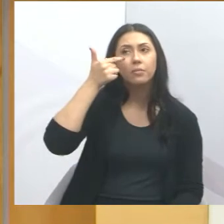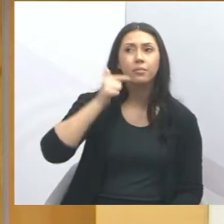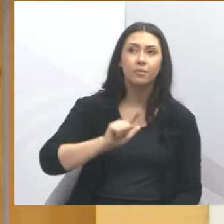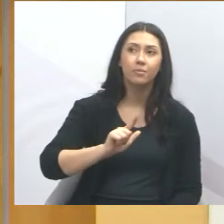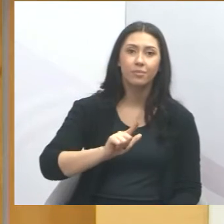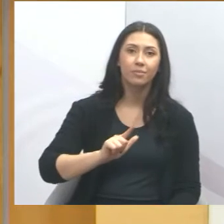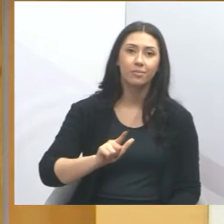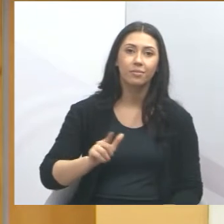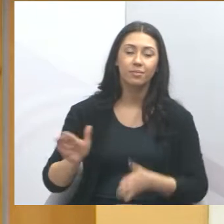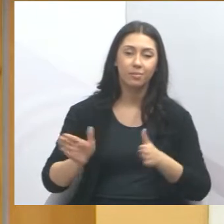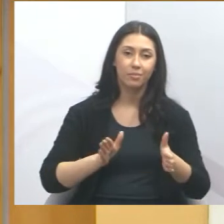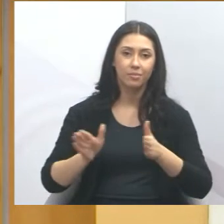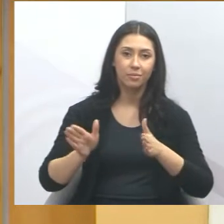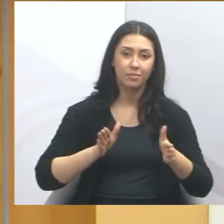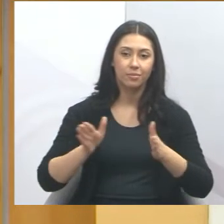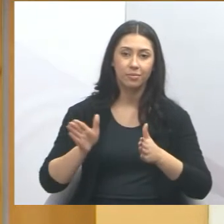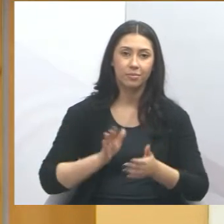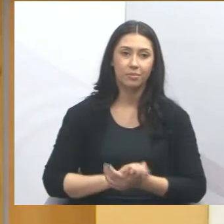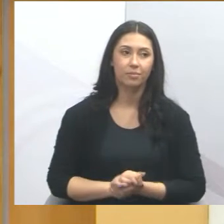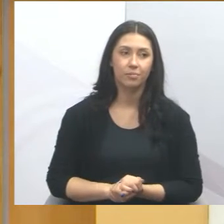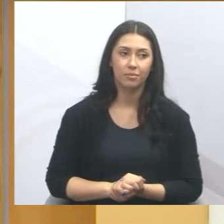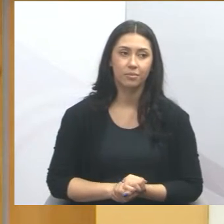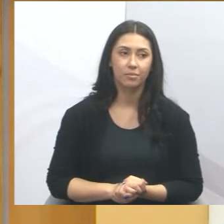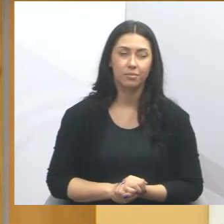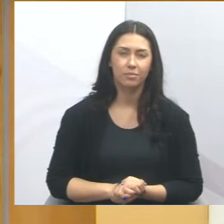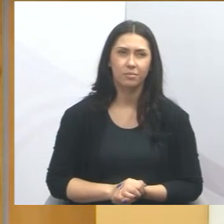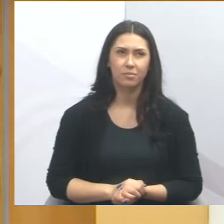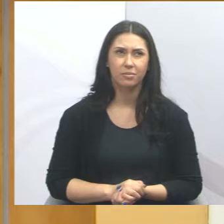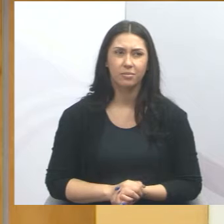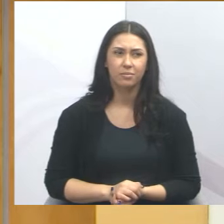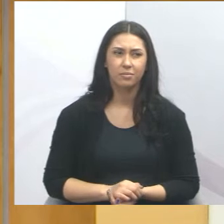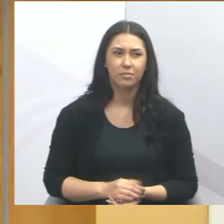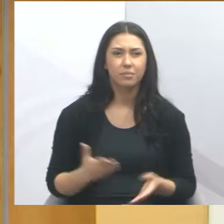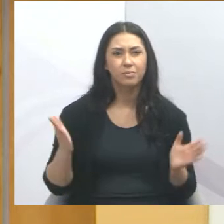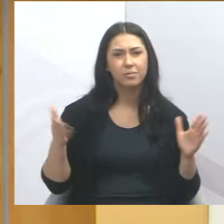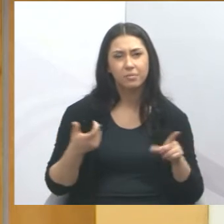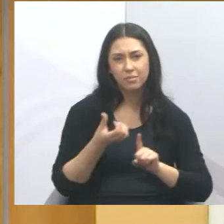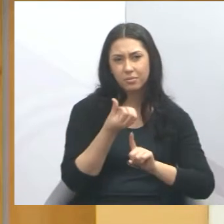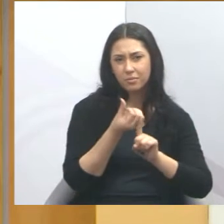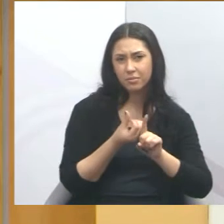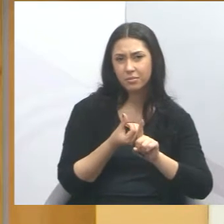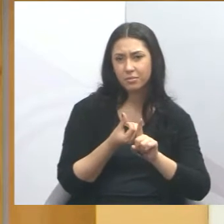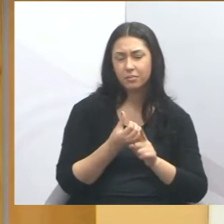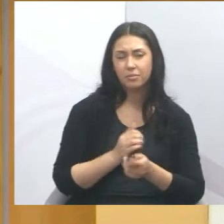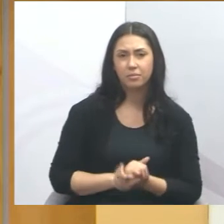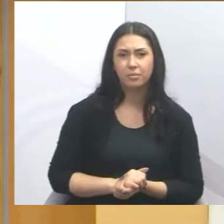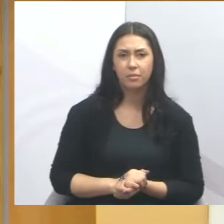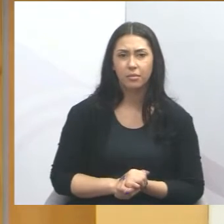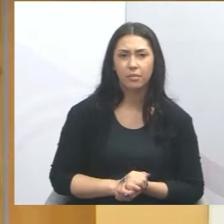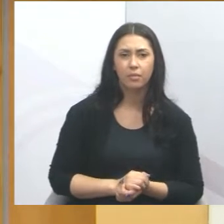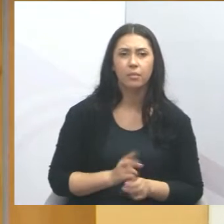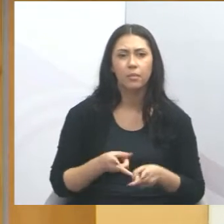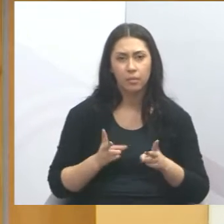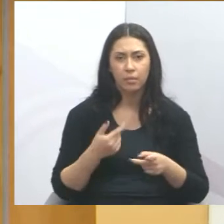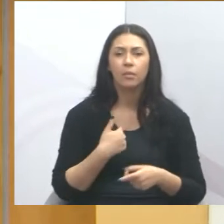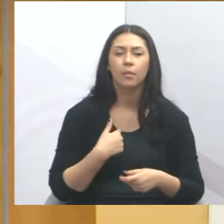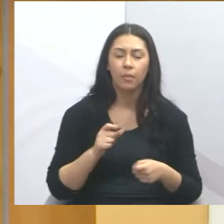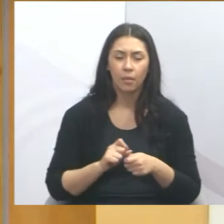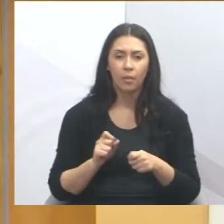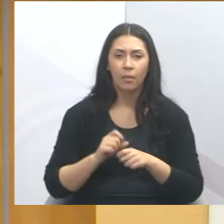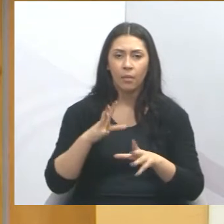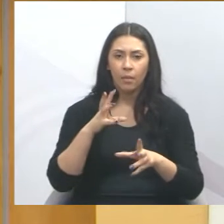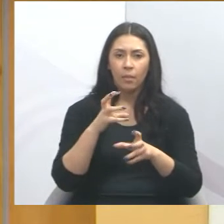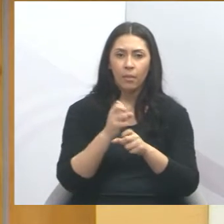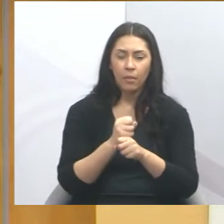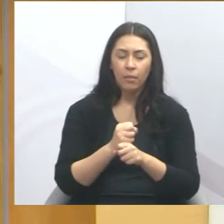o nosso mandato. Essa já é, nesse primeiro semestre agora aqui, todo ano eu faço a prestação de